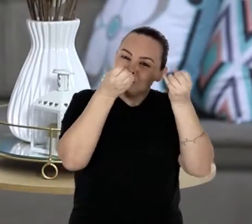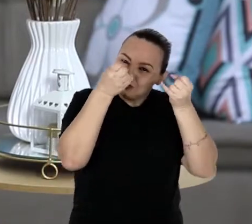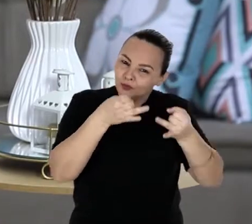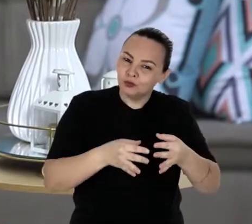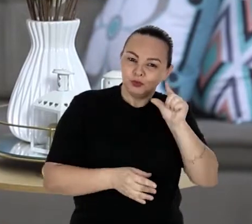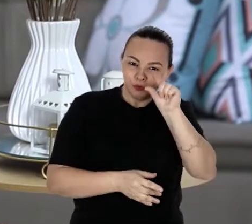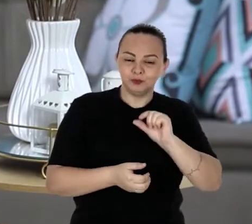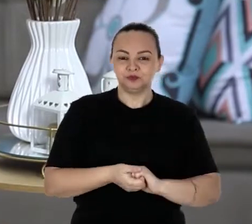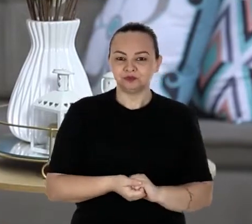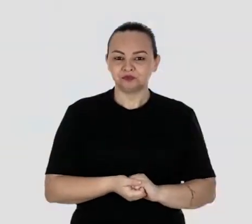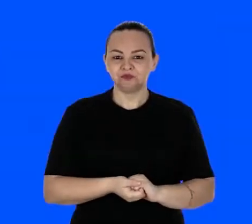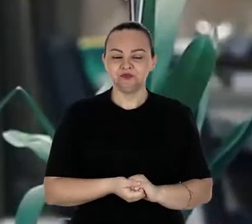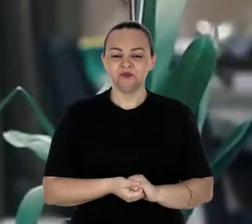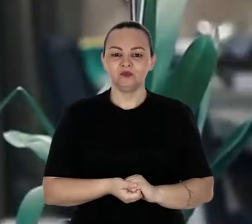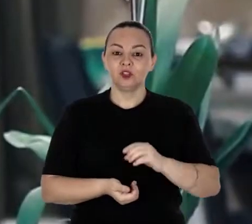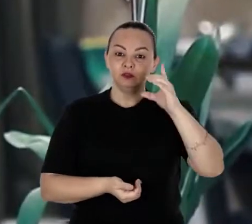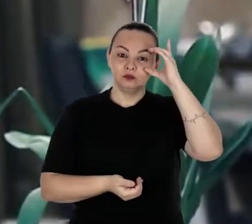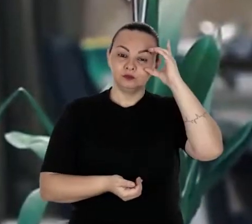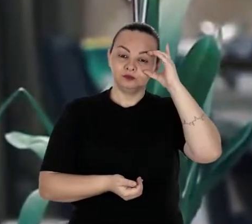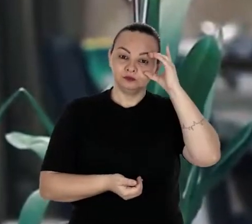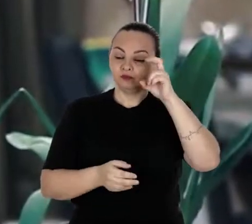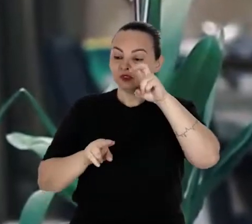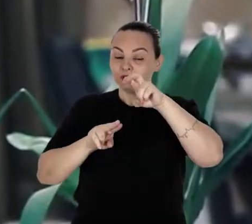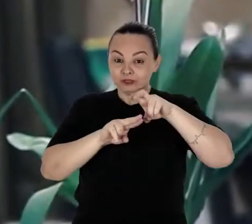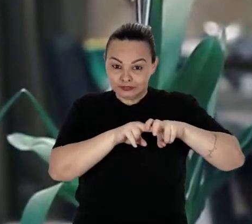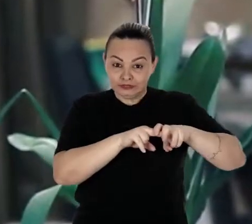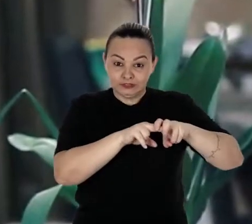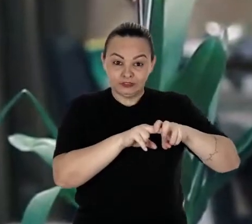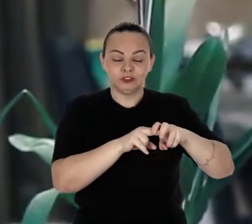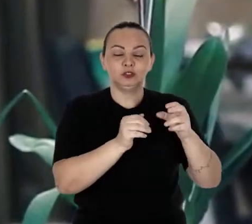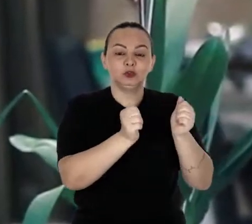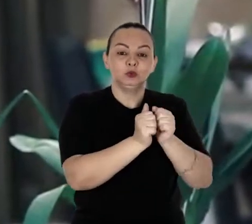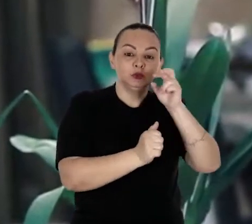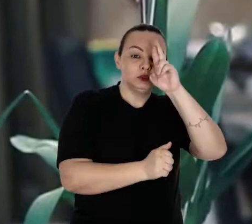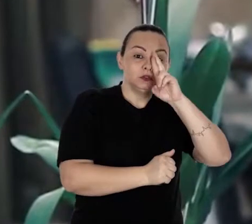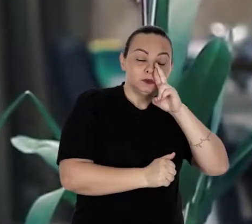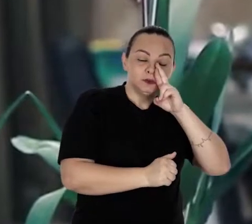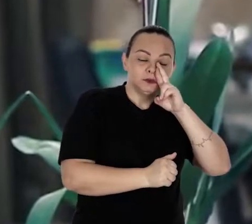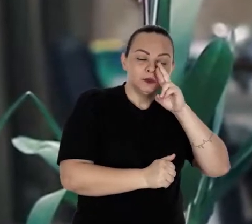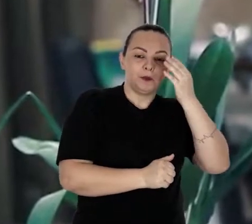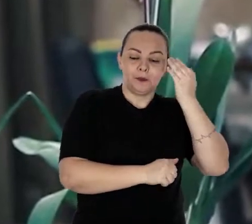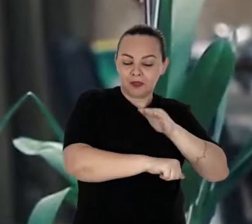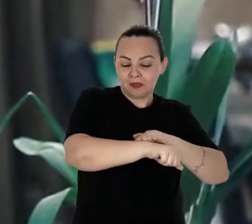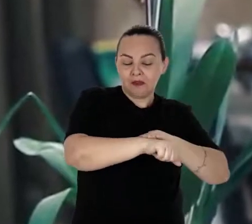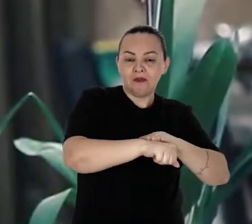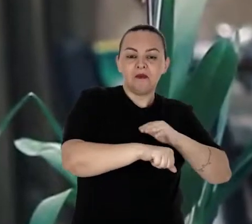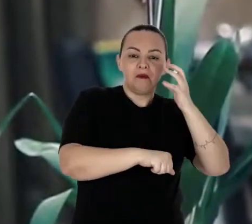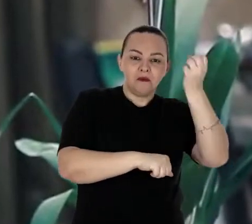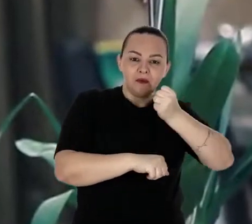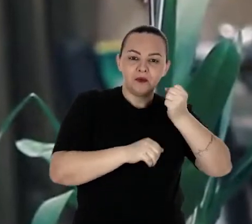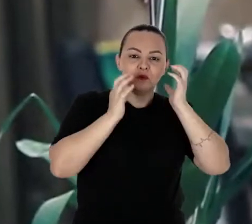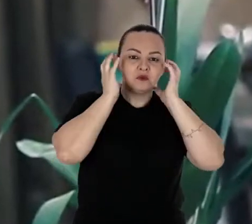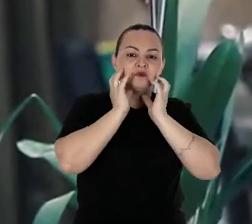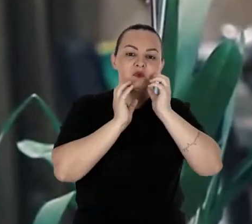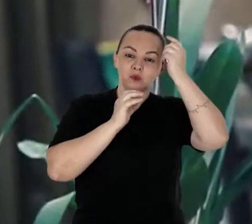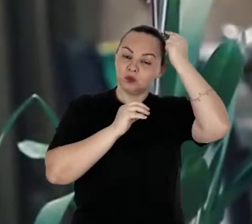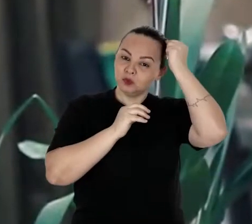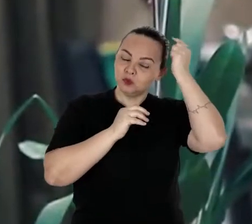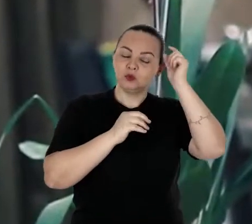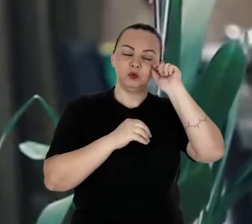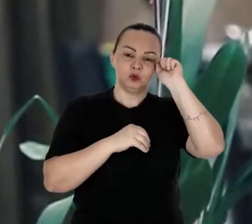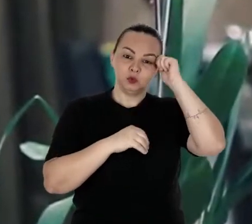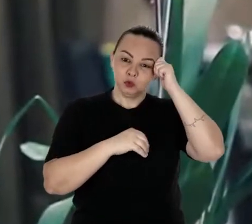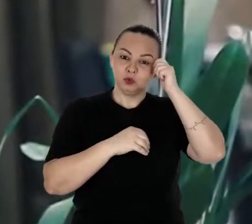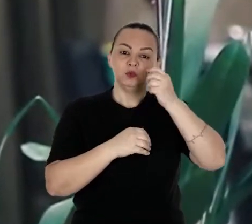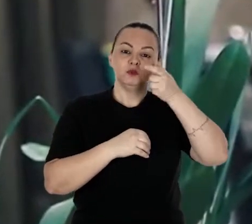vocês. Vamos lá? Dudé está sentado à esquerda de Renata. Ele tem pele branca, cabelos, bigode e barba escuros,